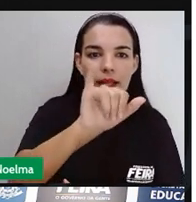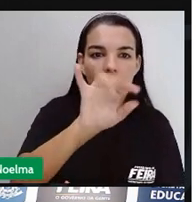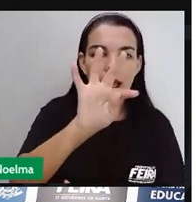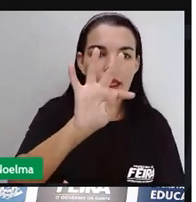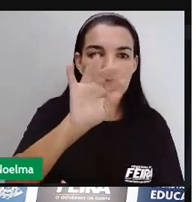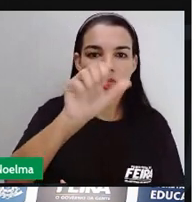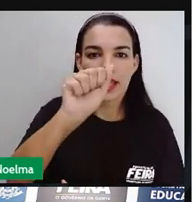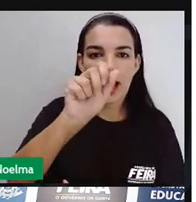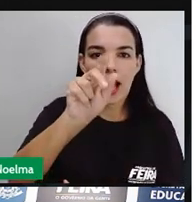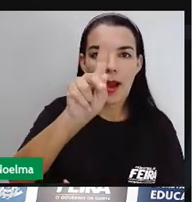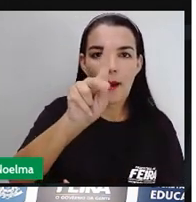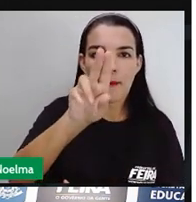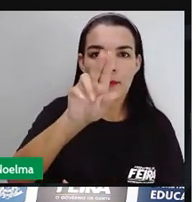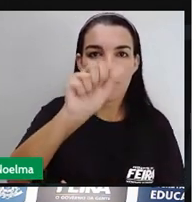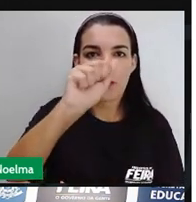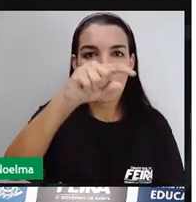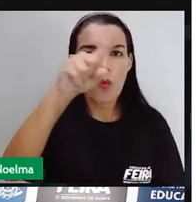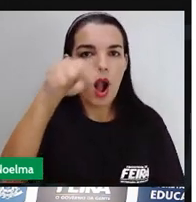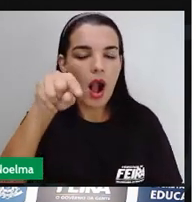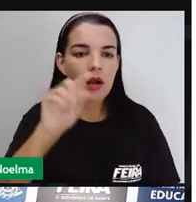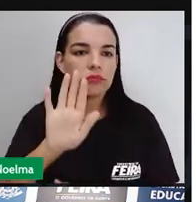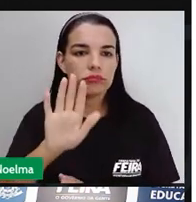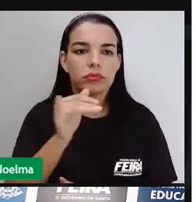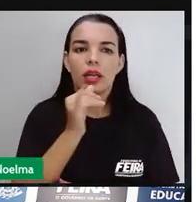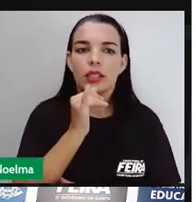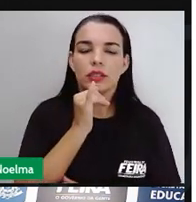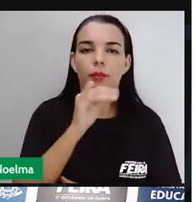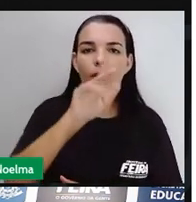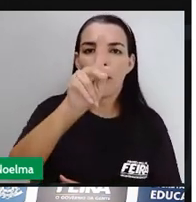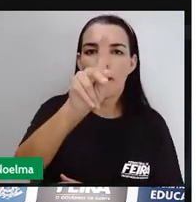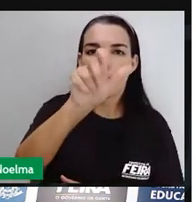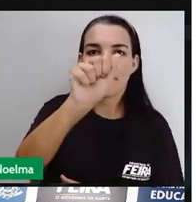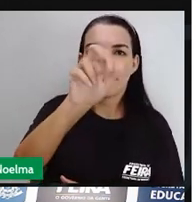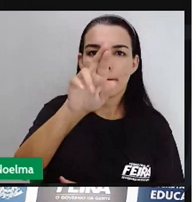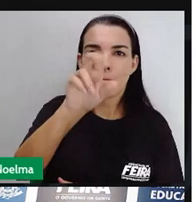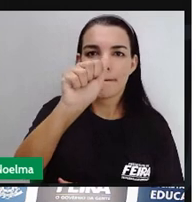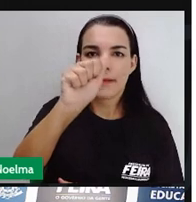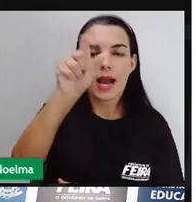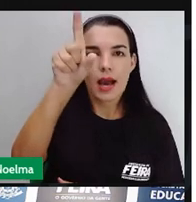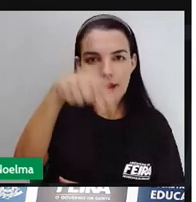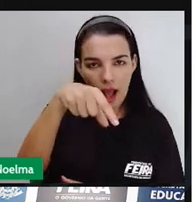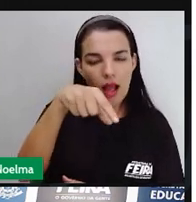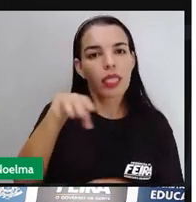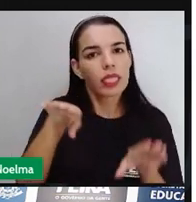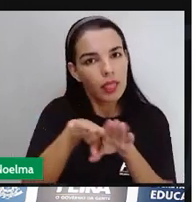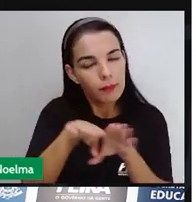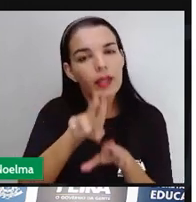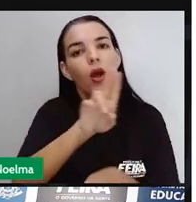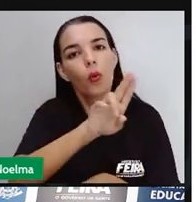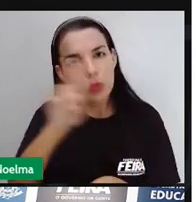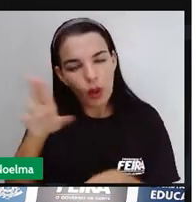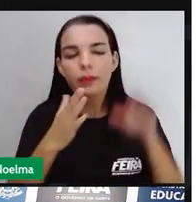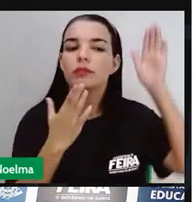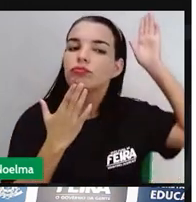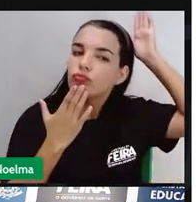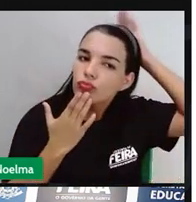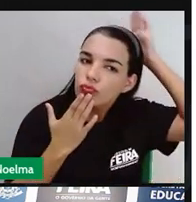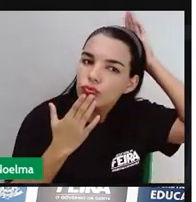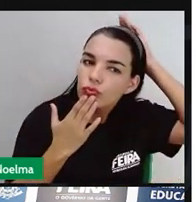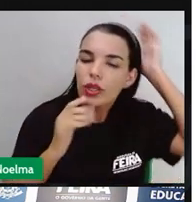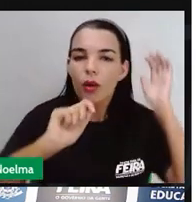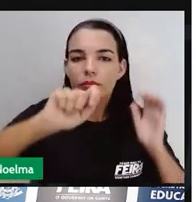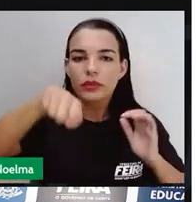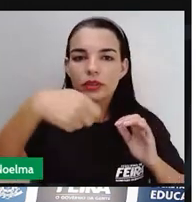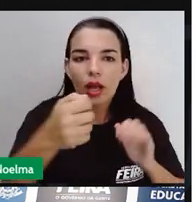Pará, que é o nome de um estado, é um nome indígena. Então, nós temos marcas aí,